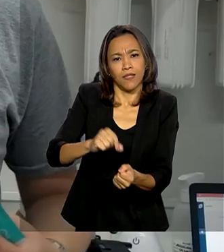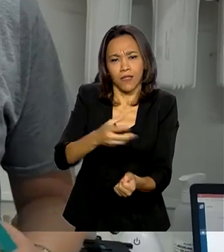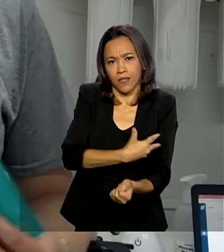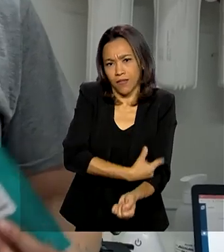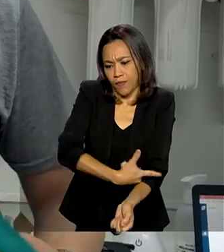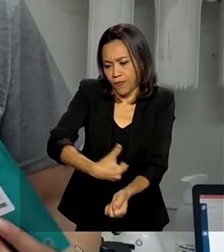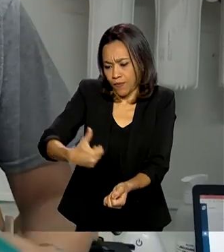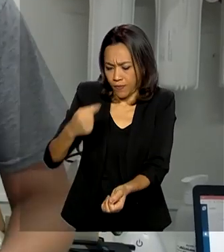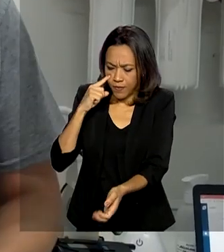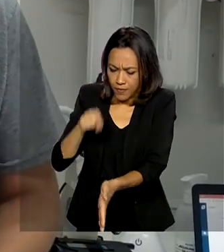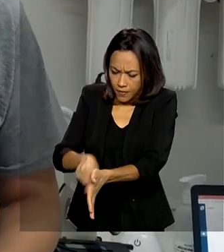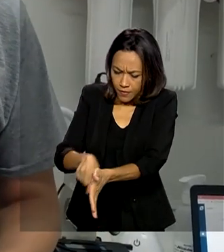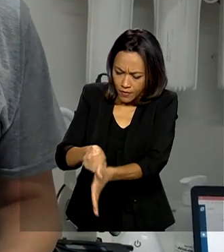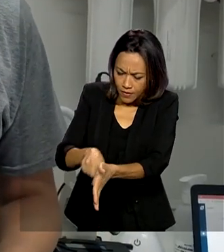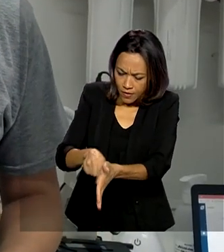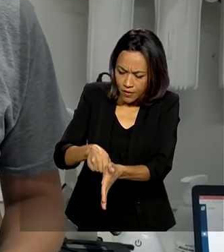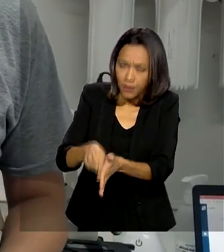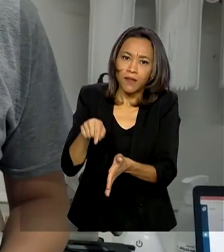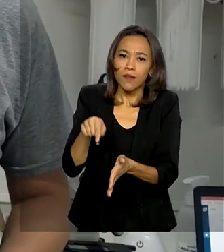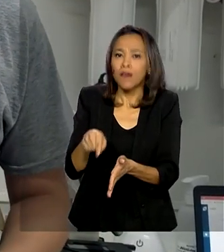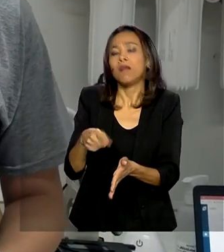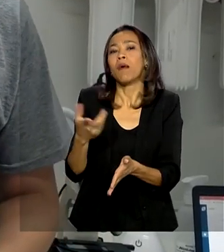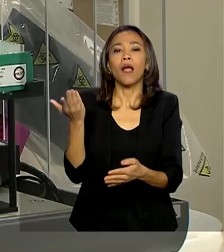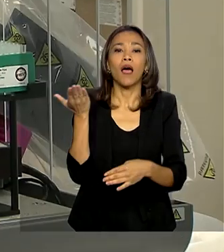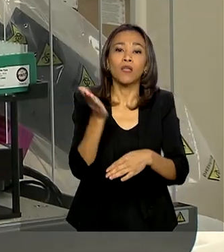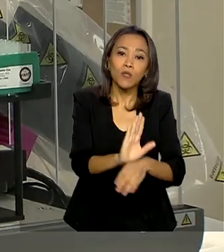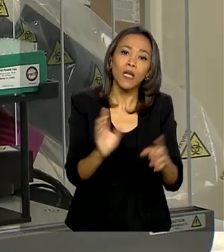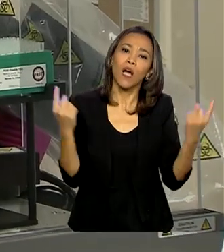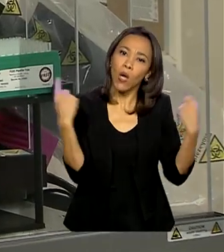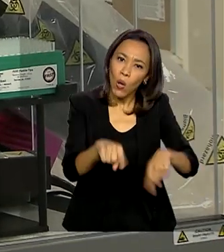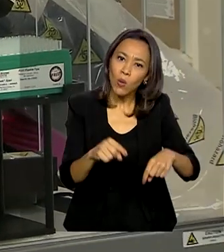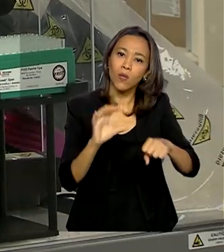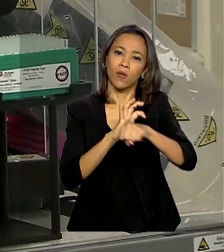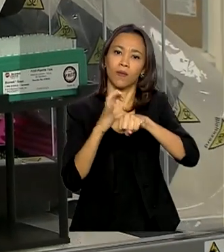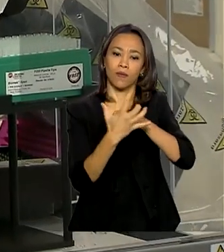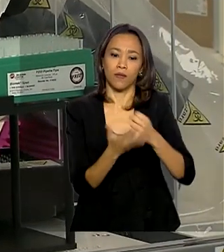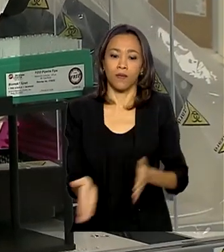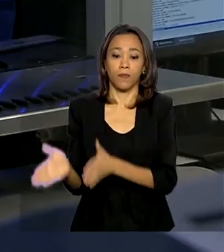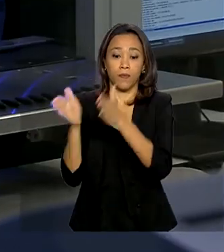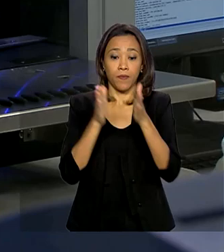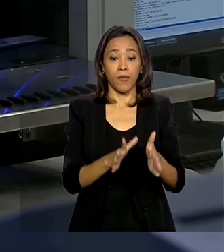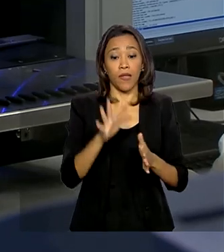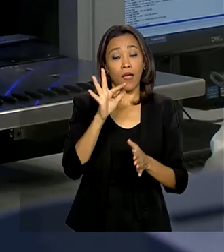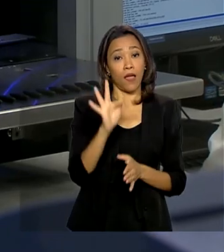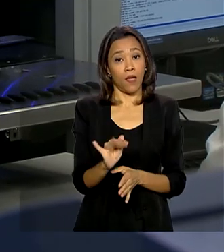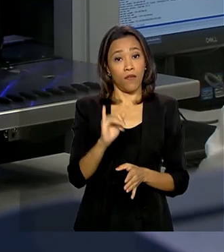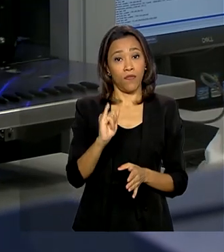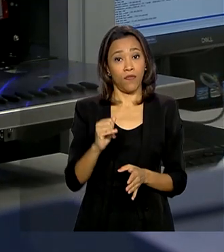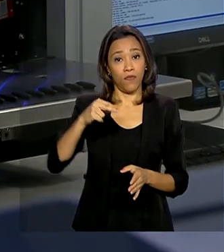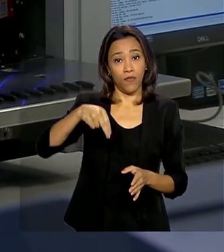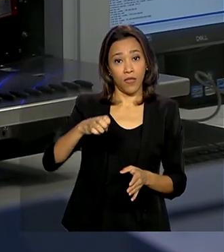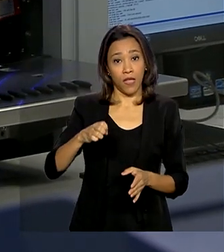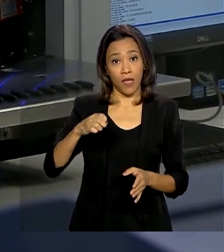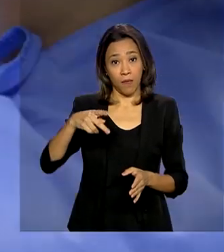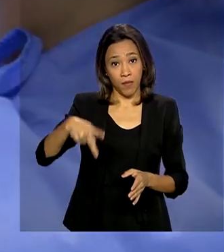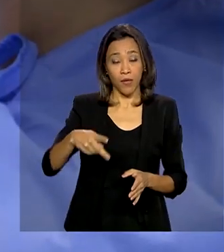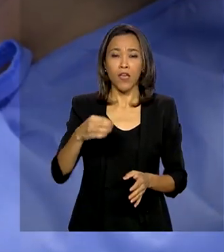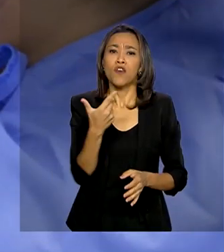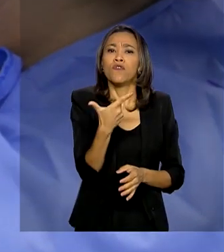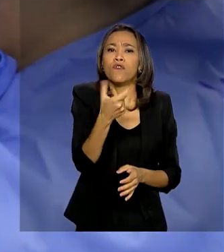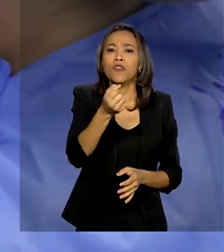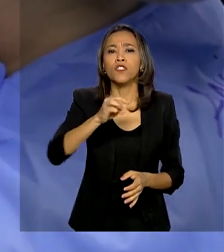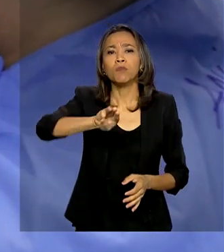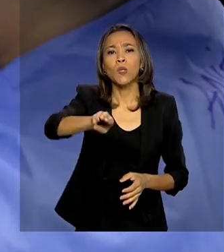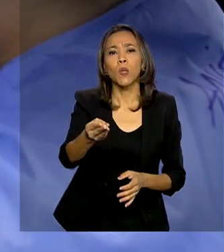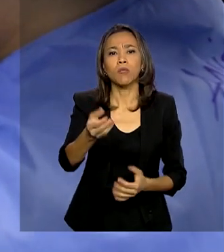isso a gente ajudar um pouco no combate ao Covid-19. A FINEP lançou o edital no valor de 20 milhões para